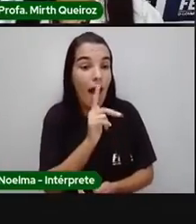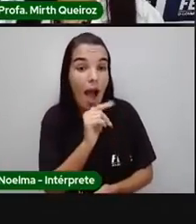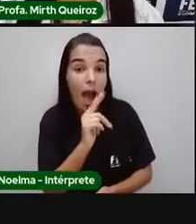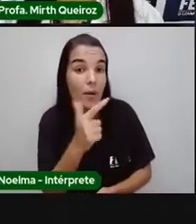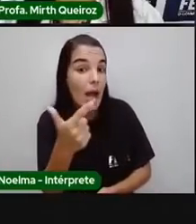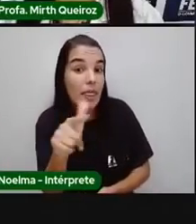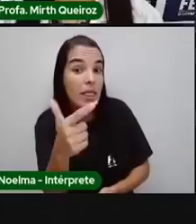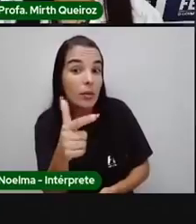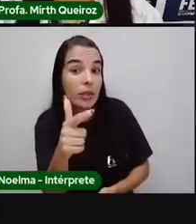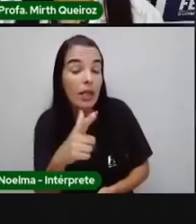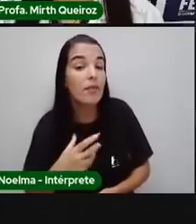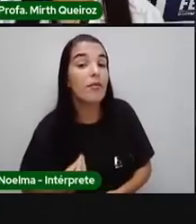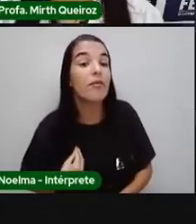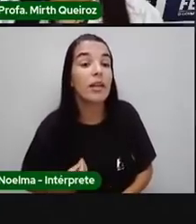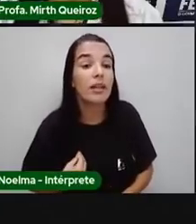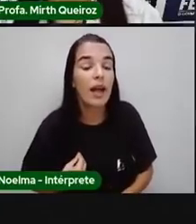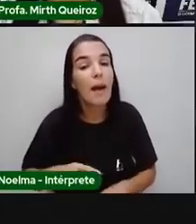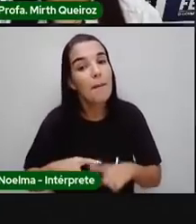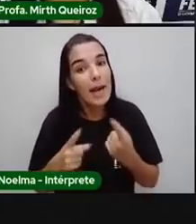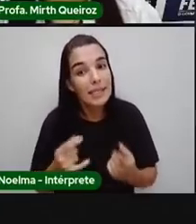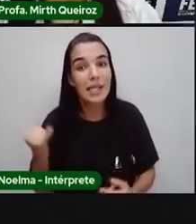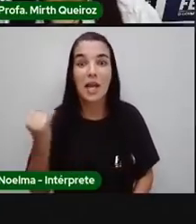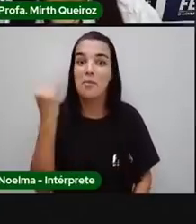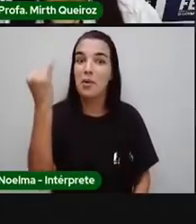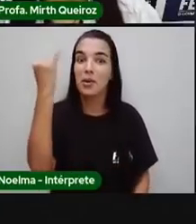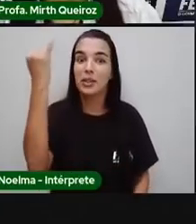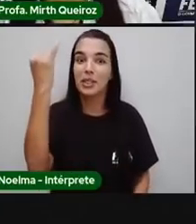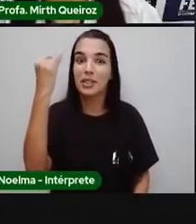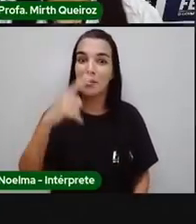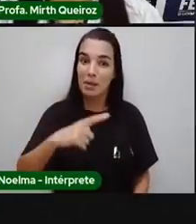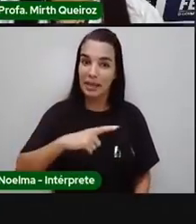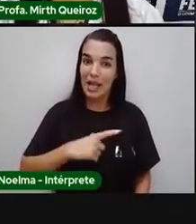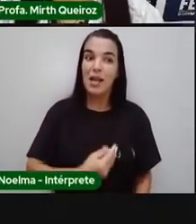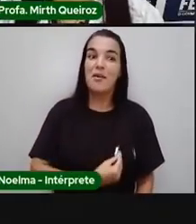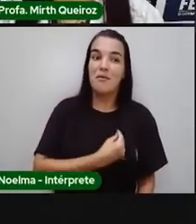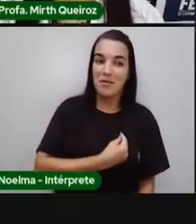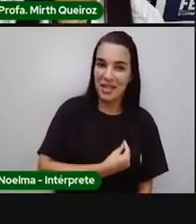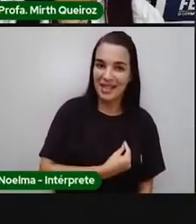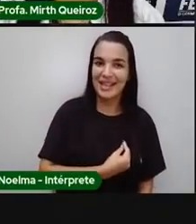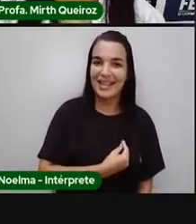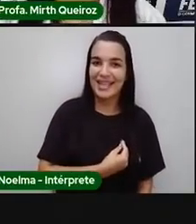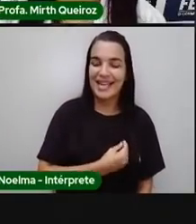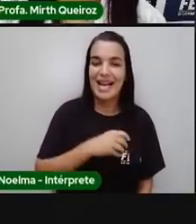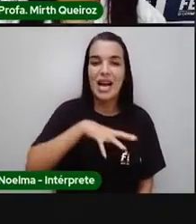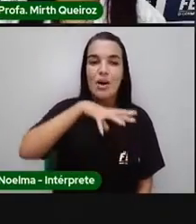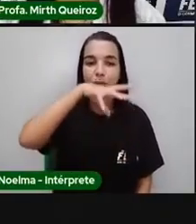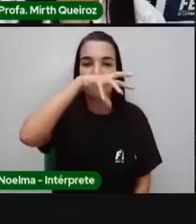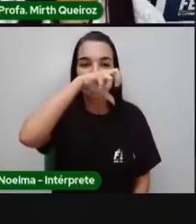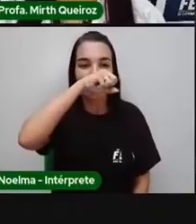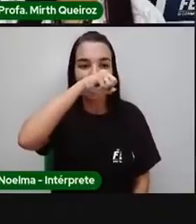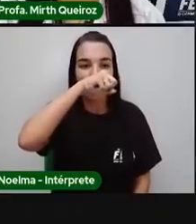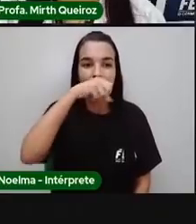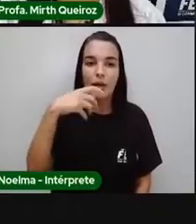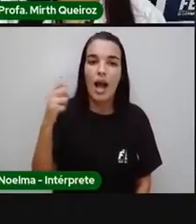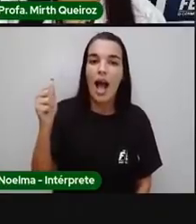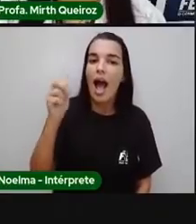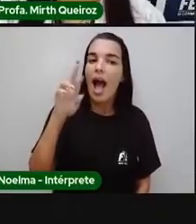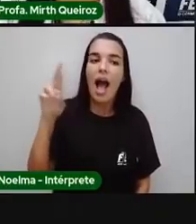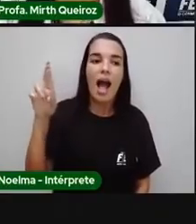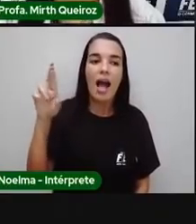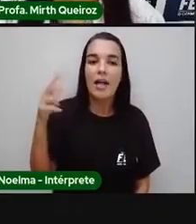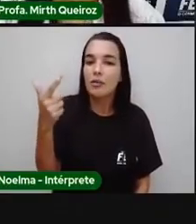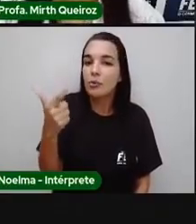é importante para a vida. O ar não tem vida, mas no ar estão suspensos alguns micro